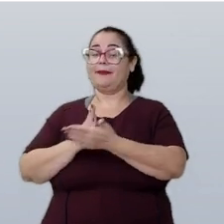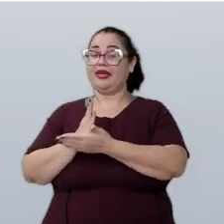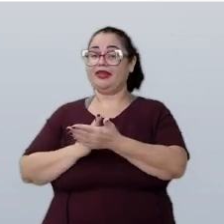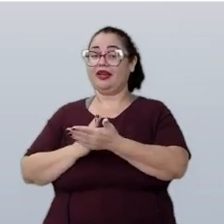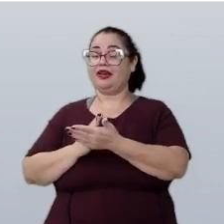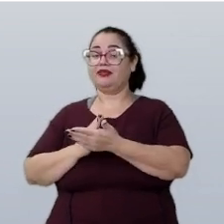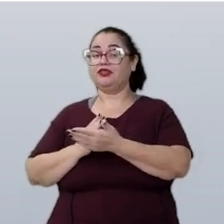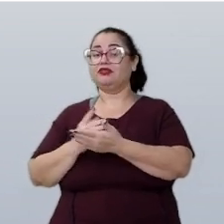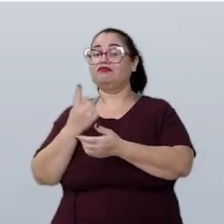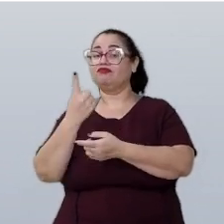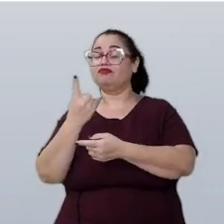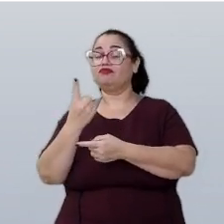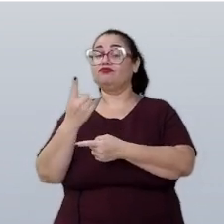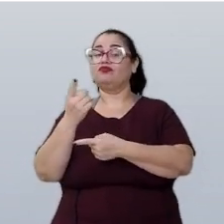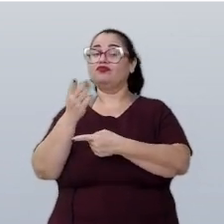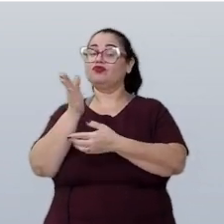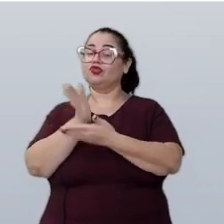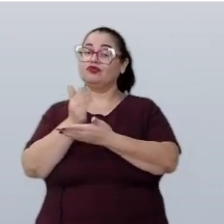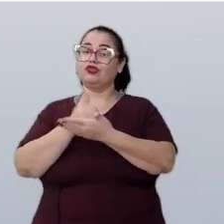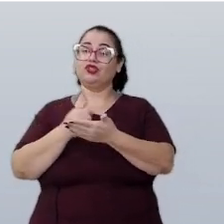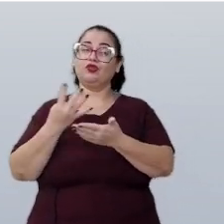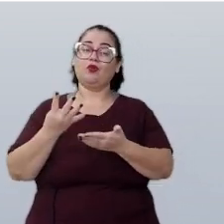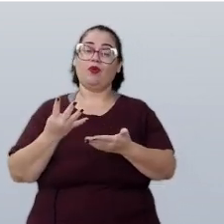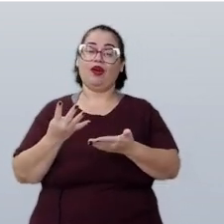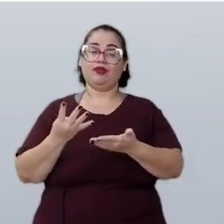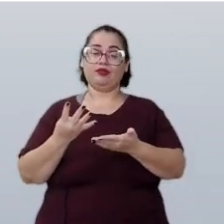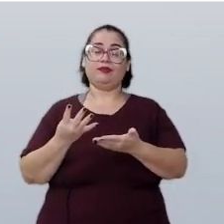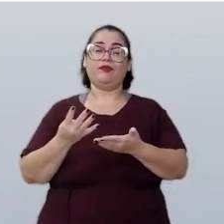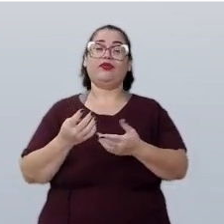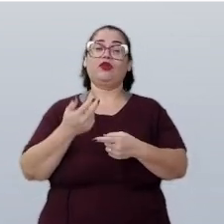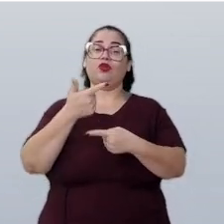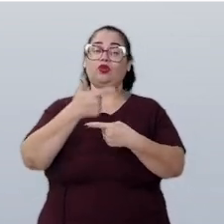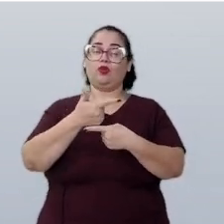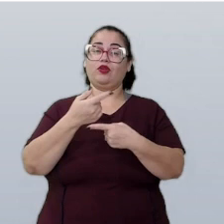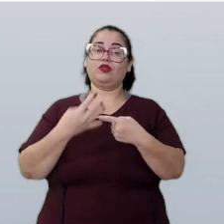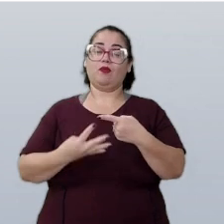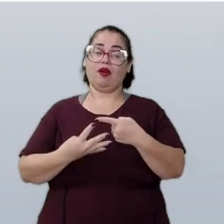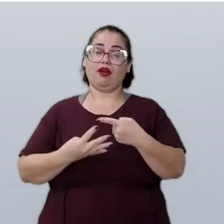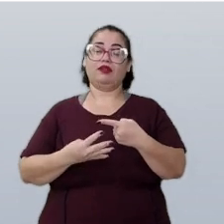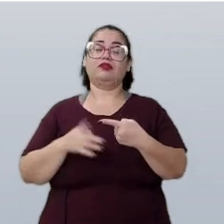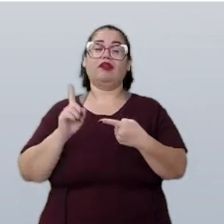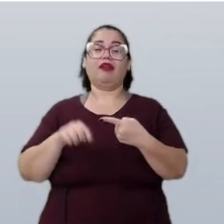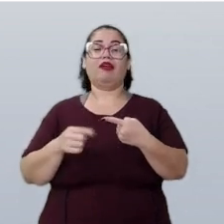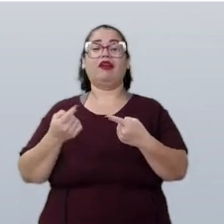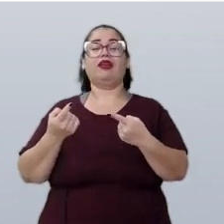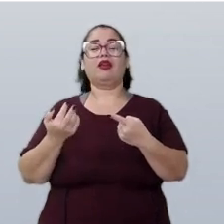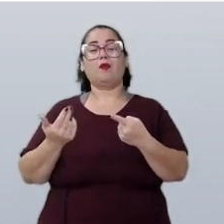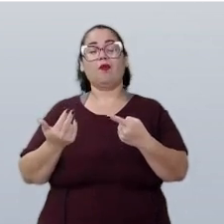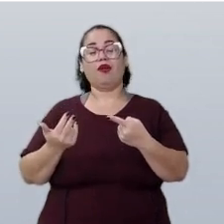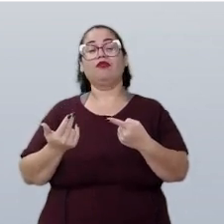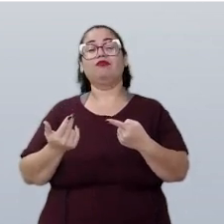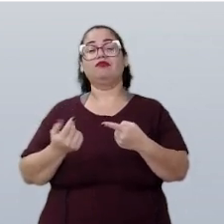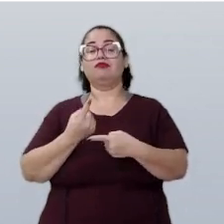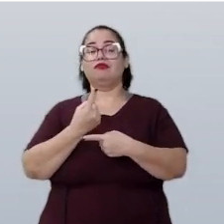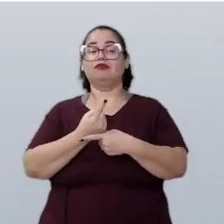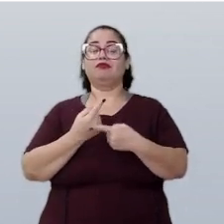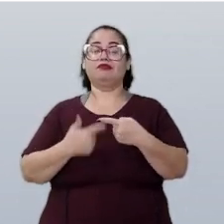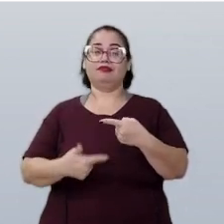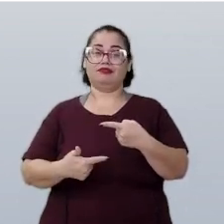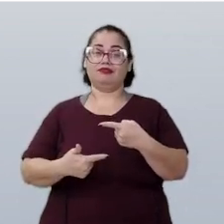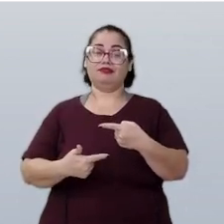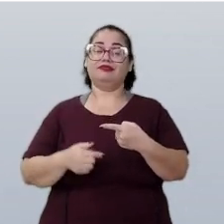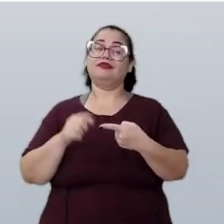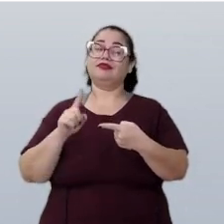de um inteiro dividido em quatro partes. Dois quartos é igual a um meio